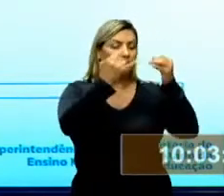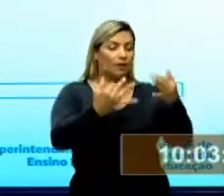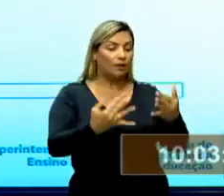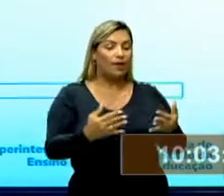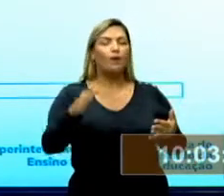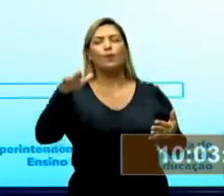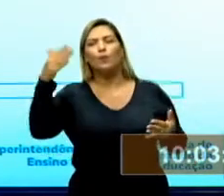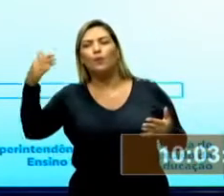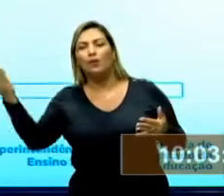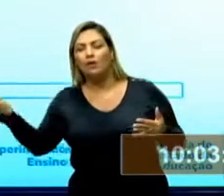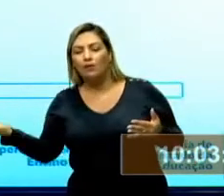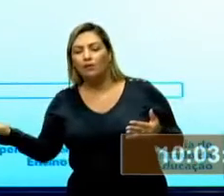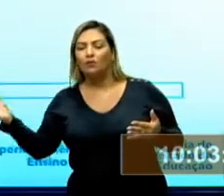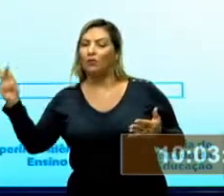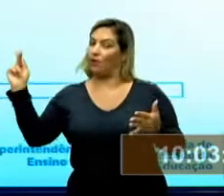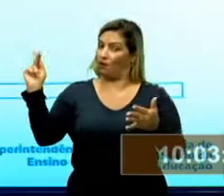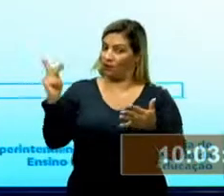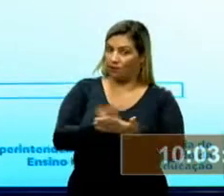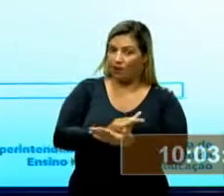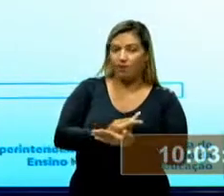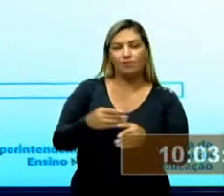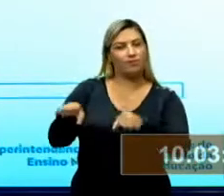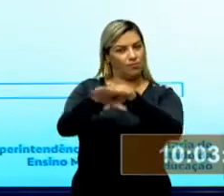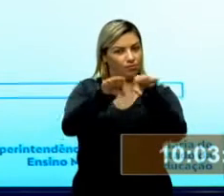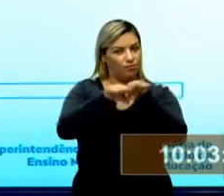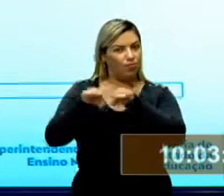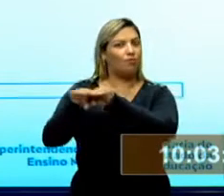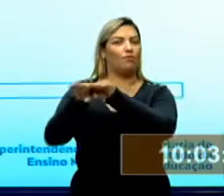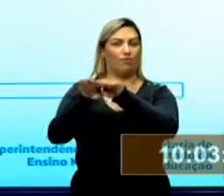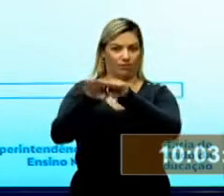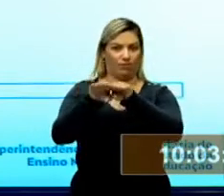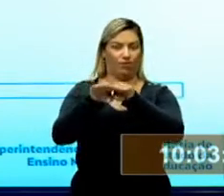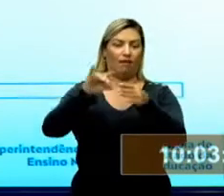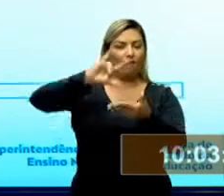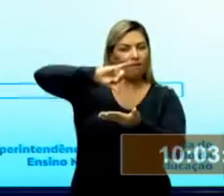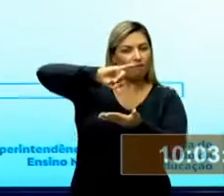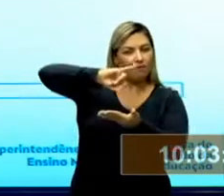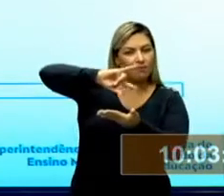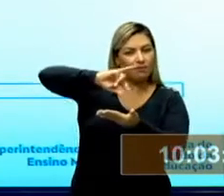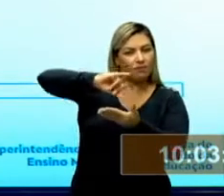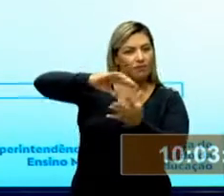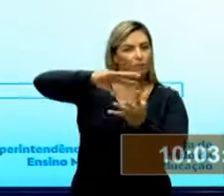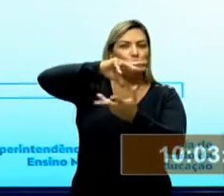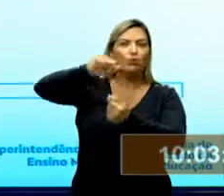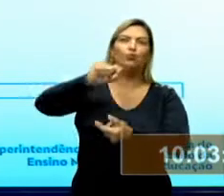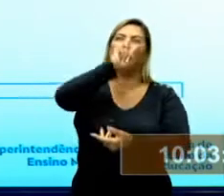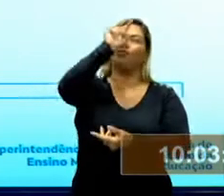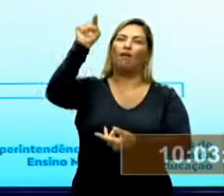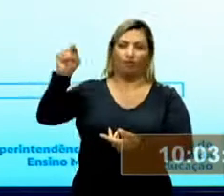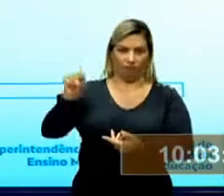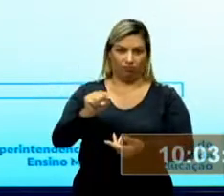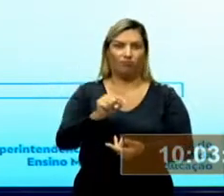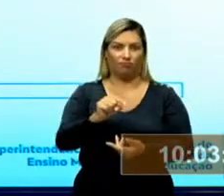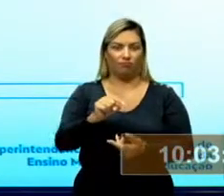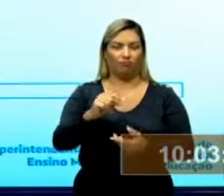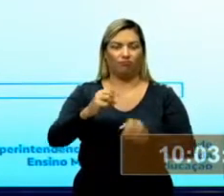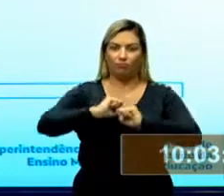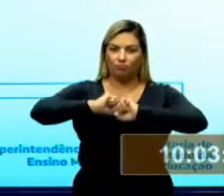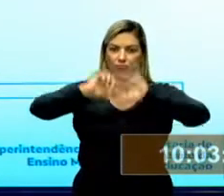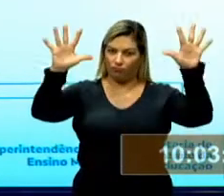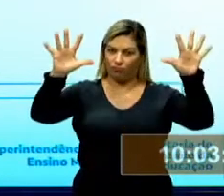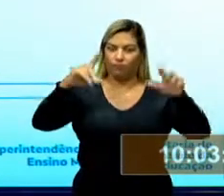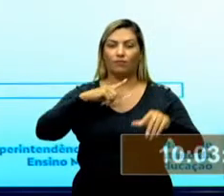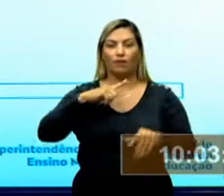quando ela se torna hegemônica e quando o capitalismo se mundializa. Segundo François